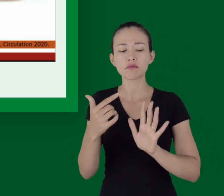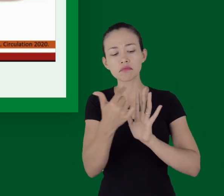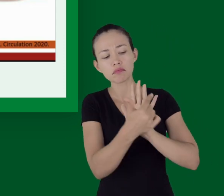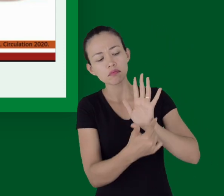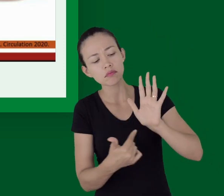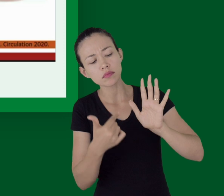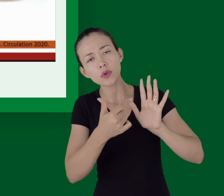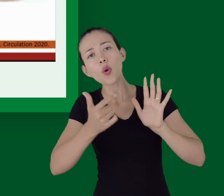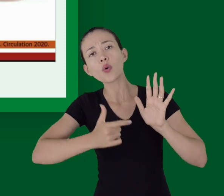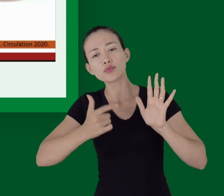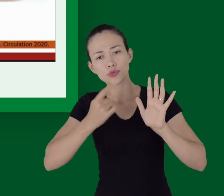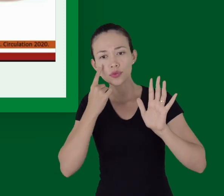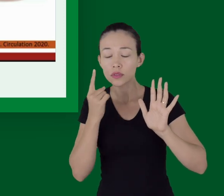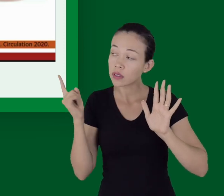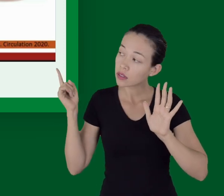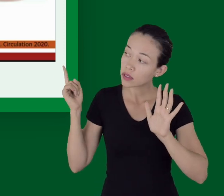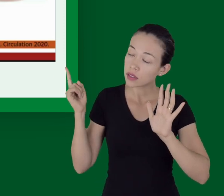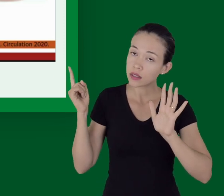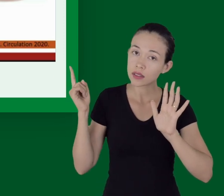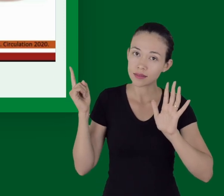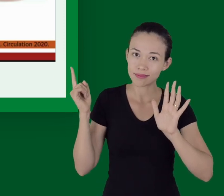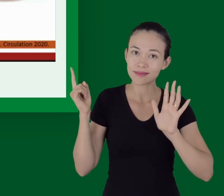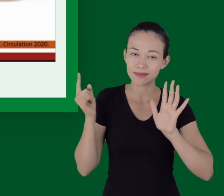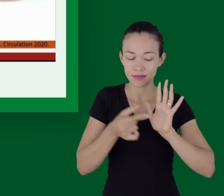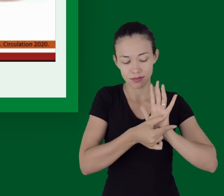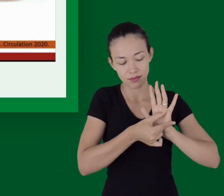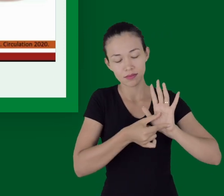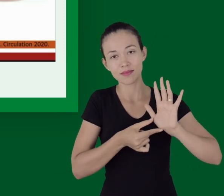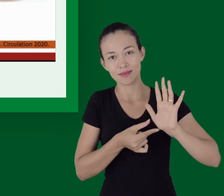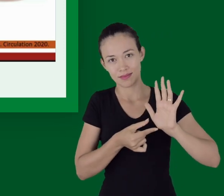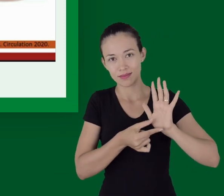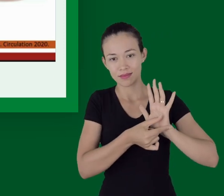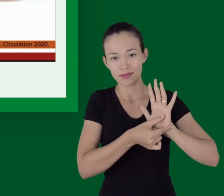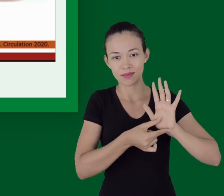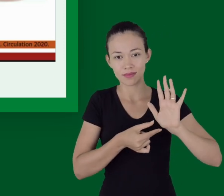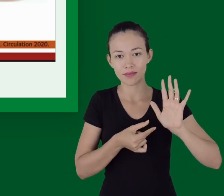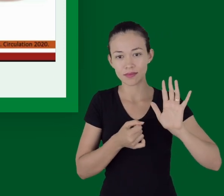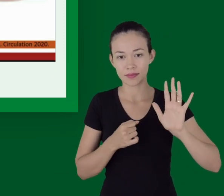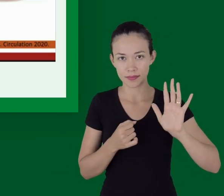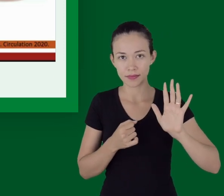A região da mão que a vai massagear é a região aqui tenar.